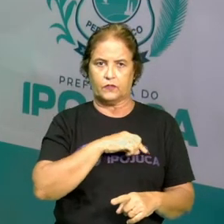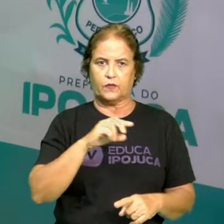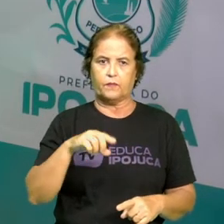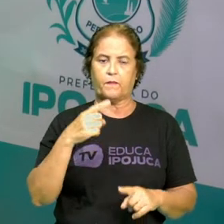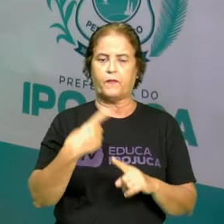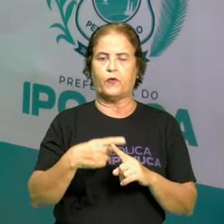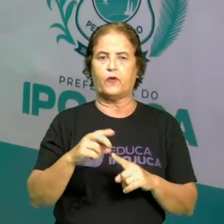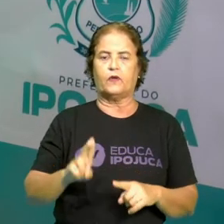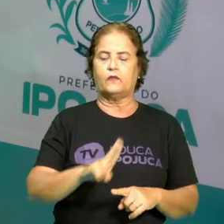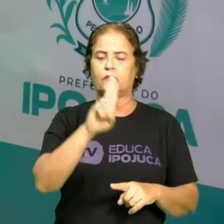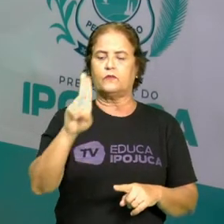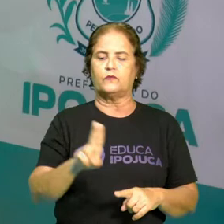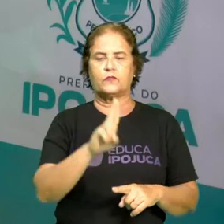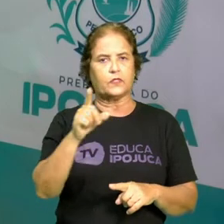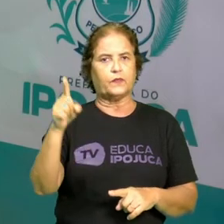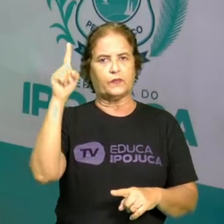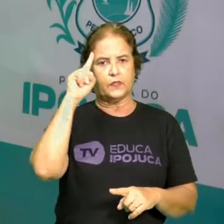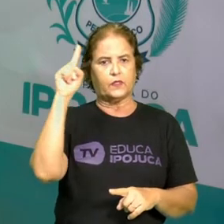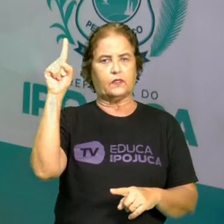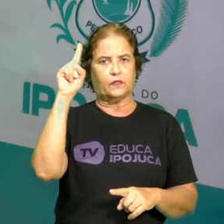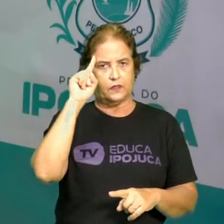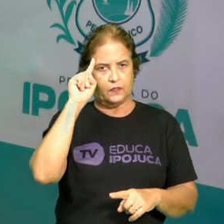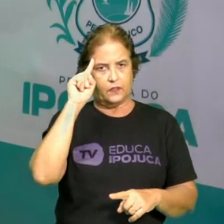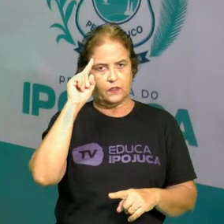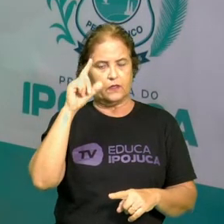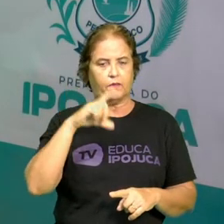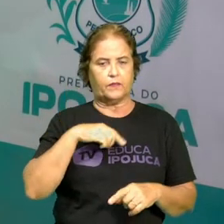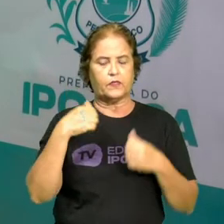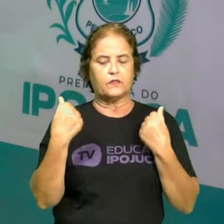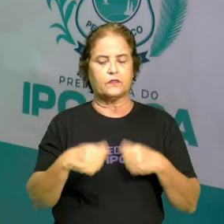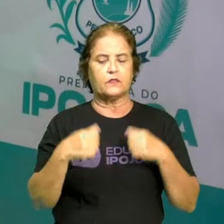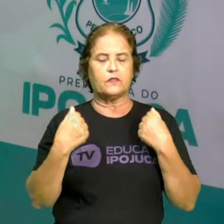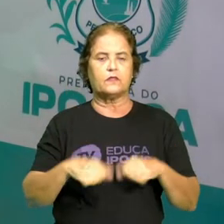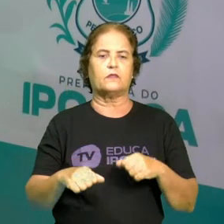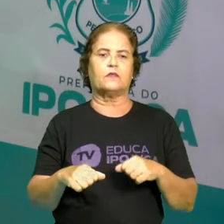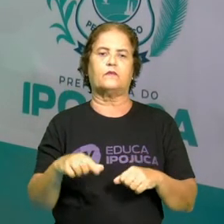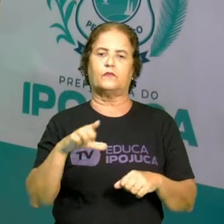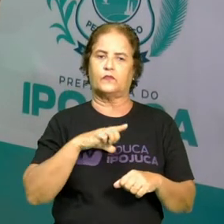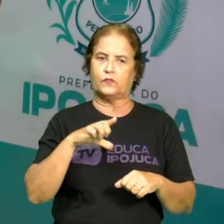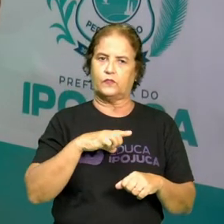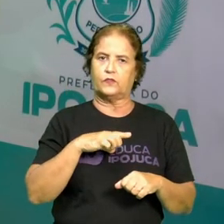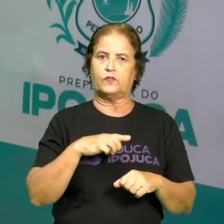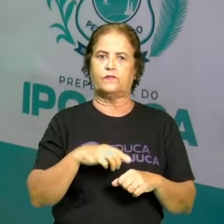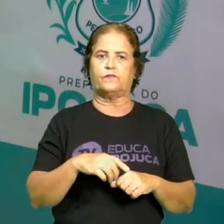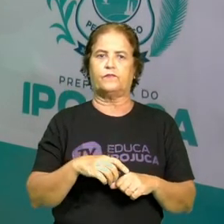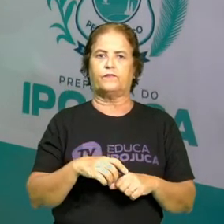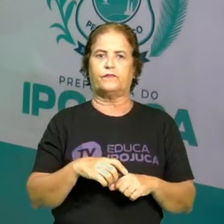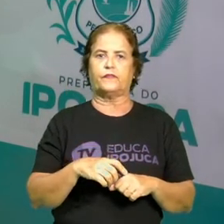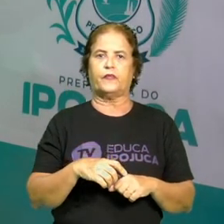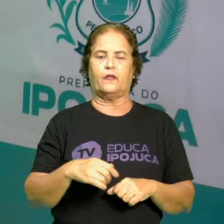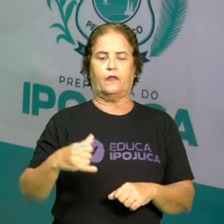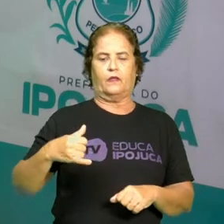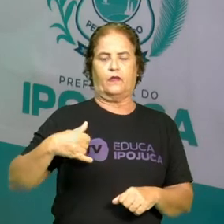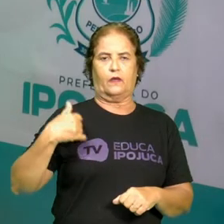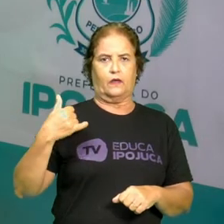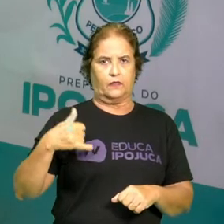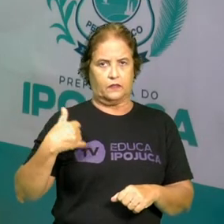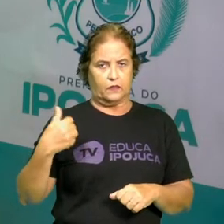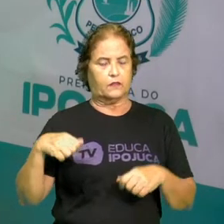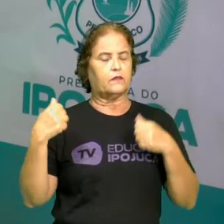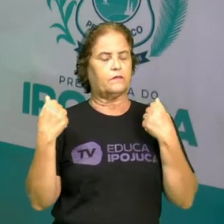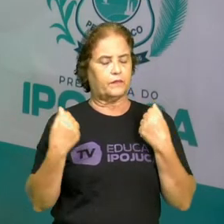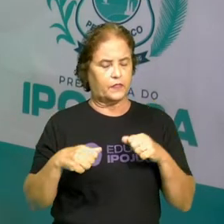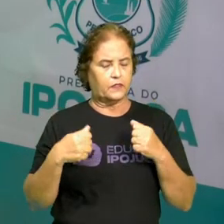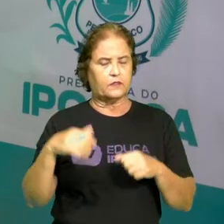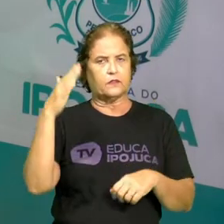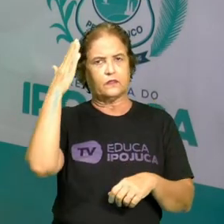dia, há uma necessidade prática da nossa vida. Vamos entender que a idade a gente precisa saber.